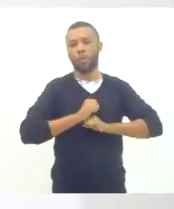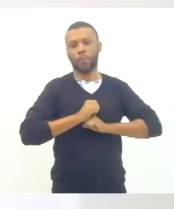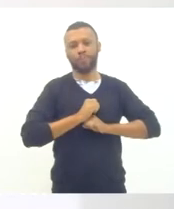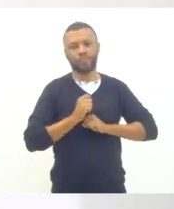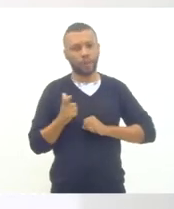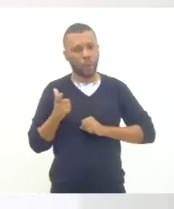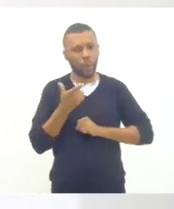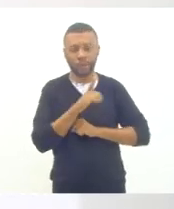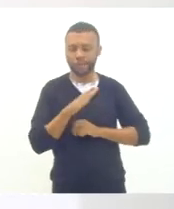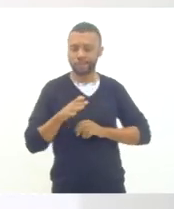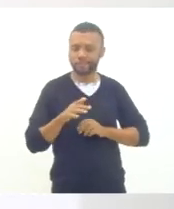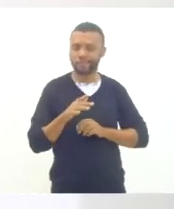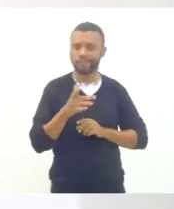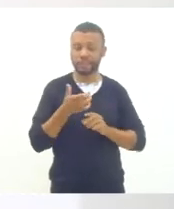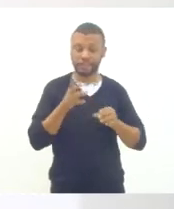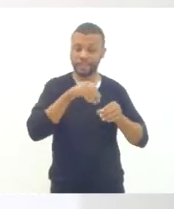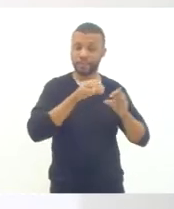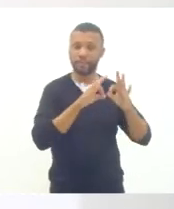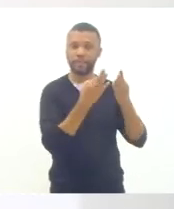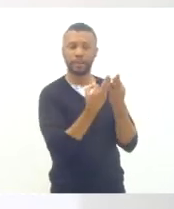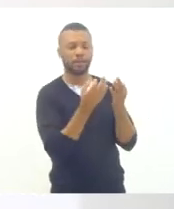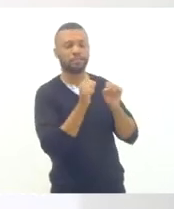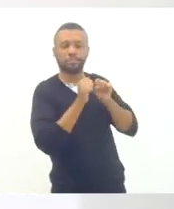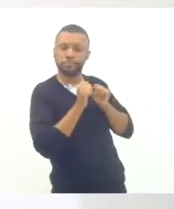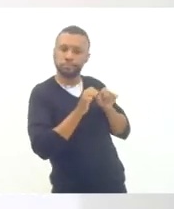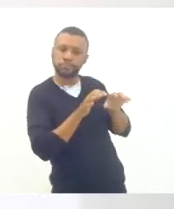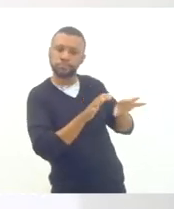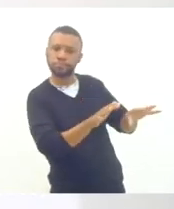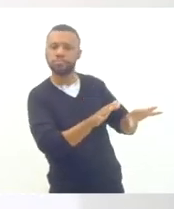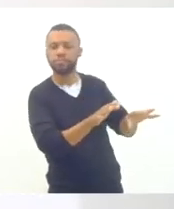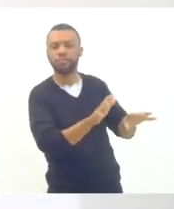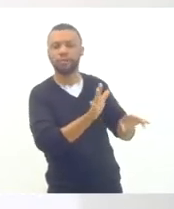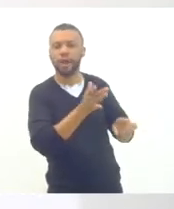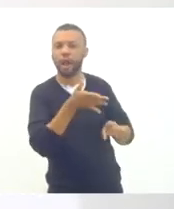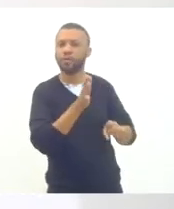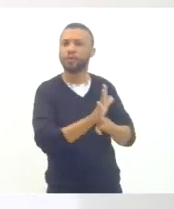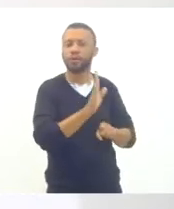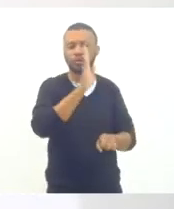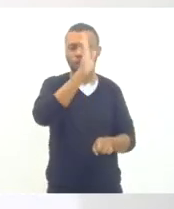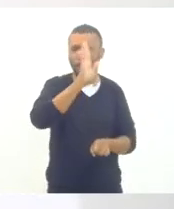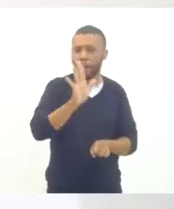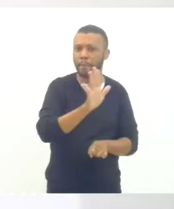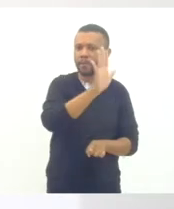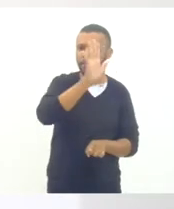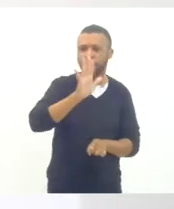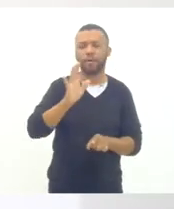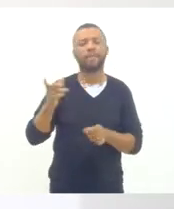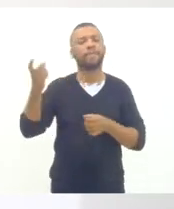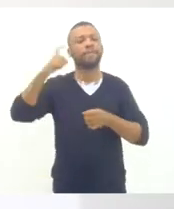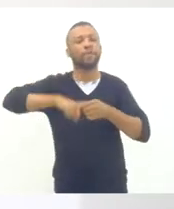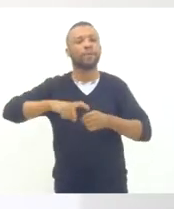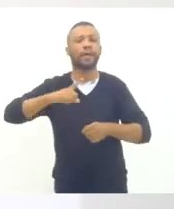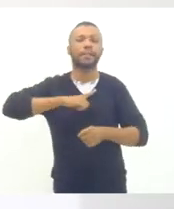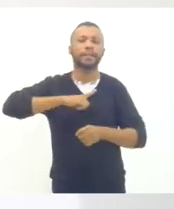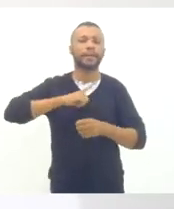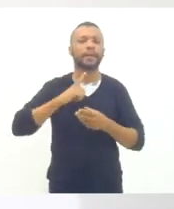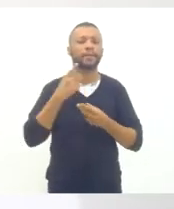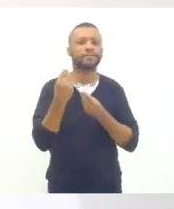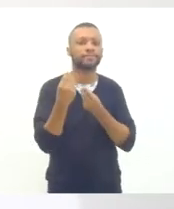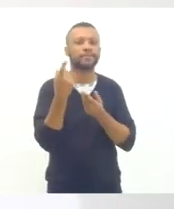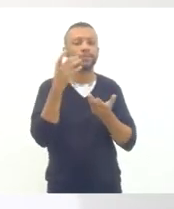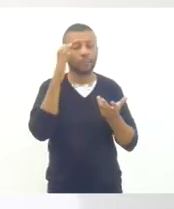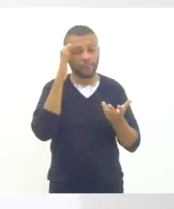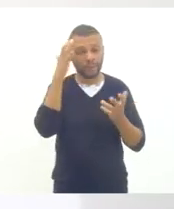com que isso se multiplique na família dele e ajudando o nosso país a voltar para o